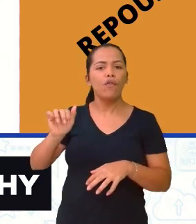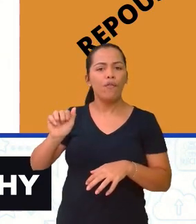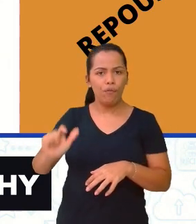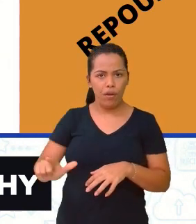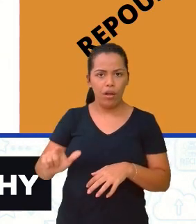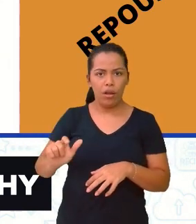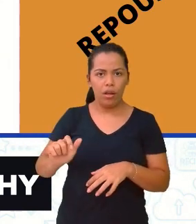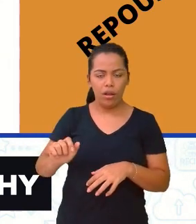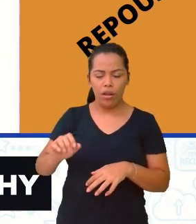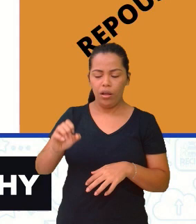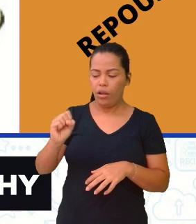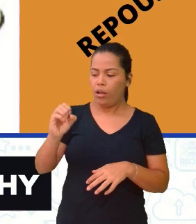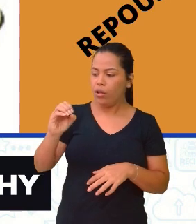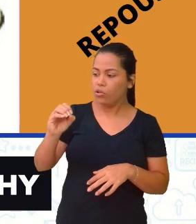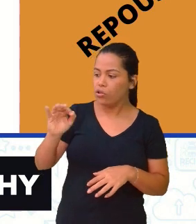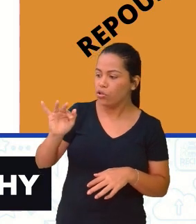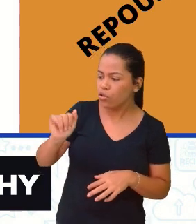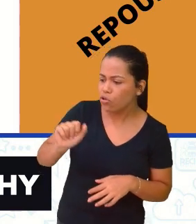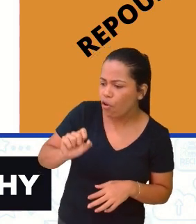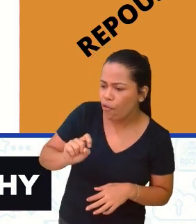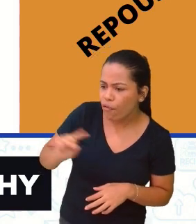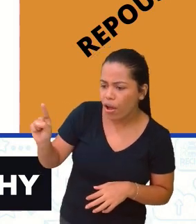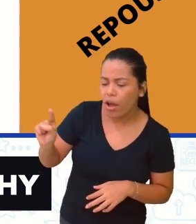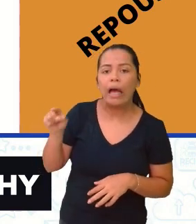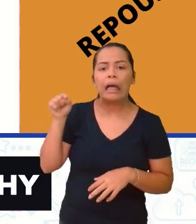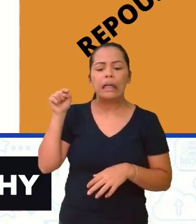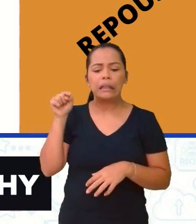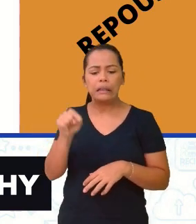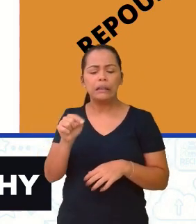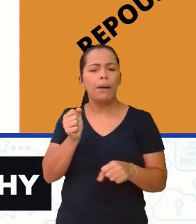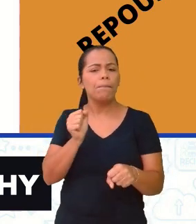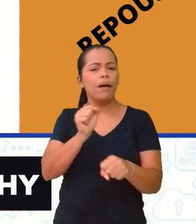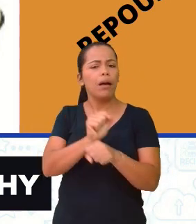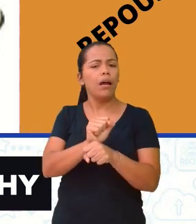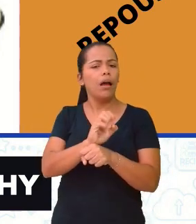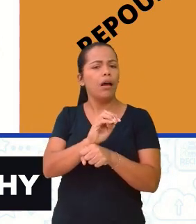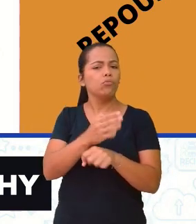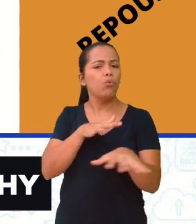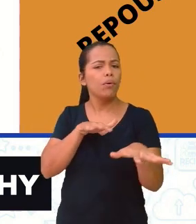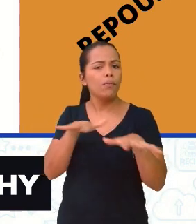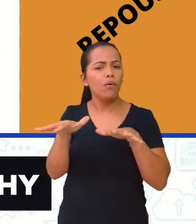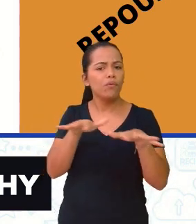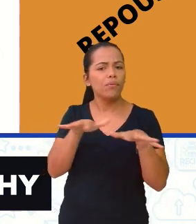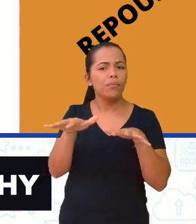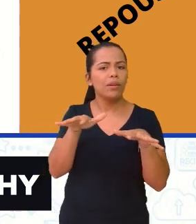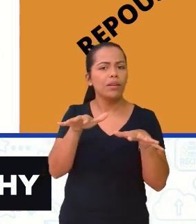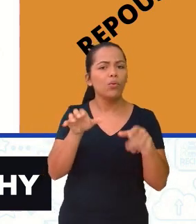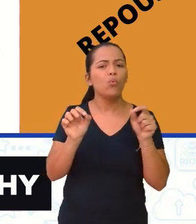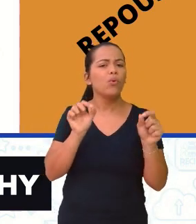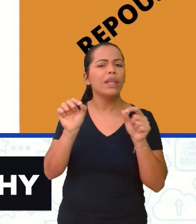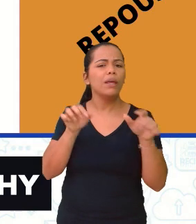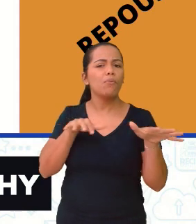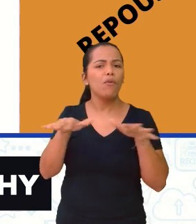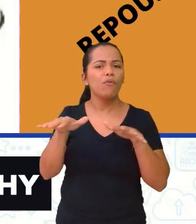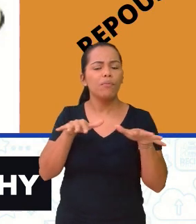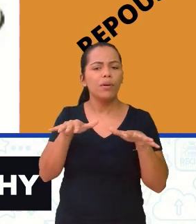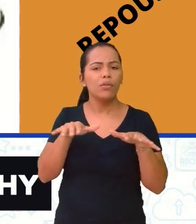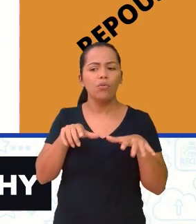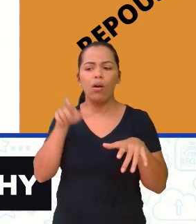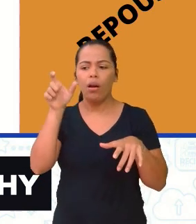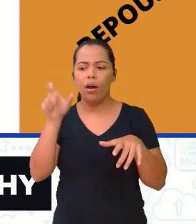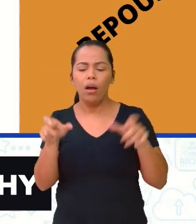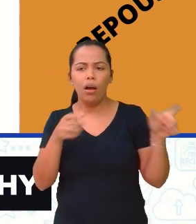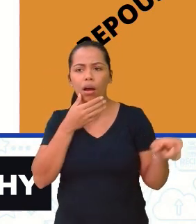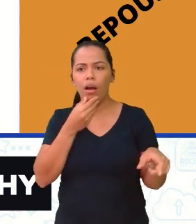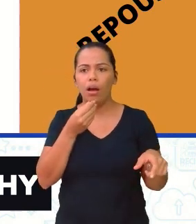gato. Então, à medida que o tempo passa, o gato e o sofá, eles não apresentaram